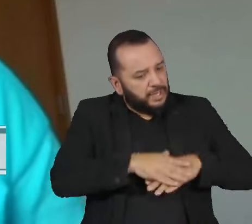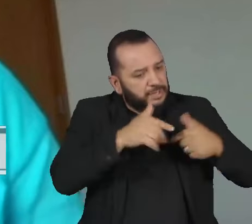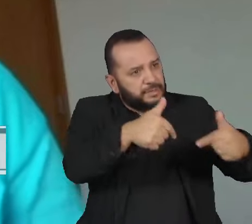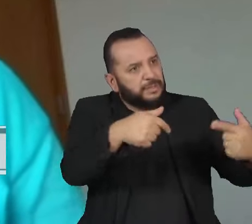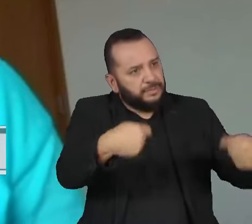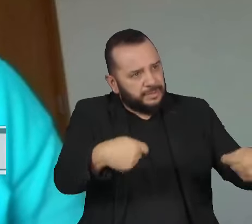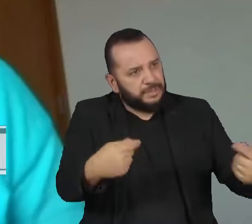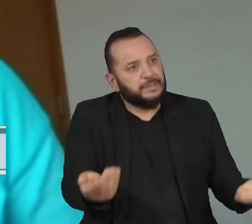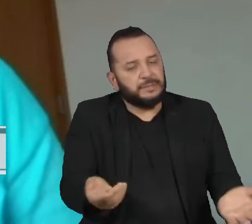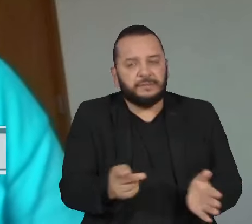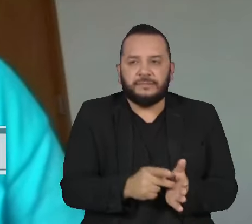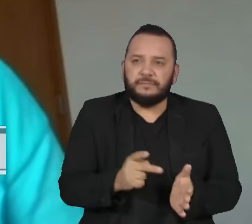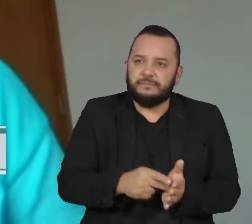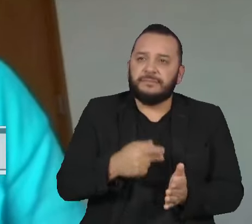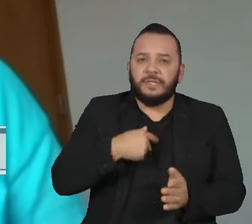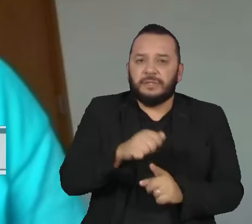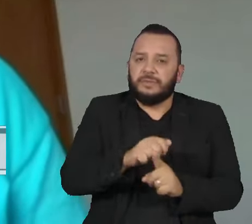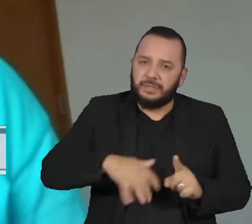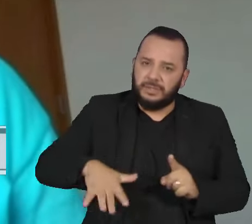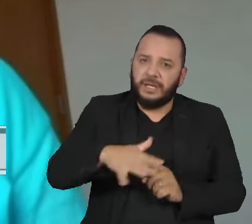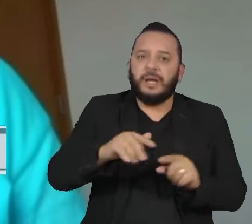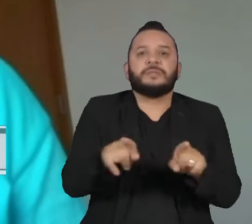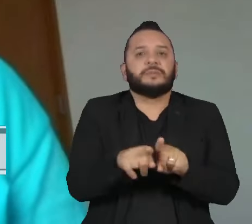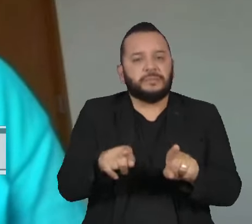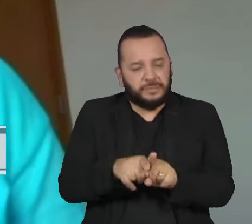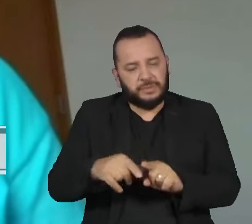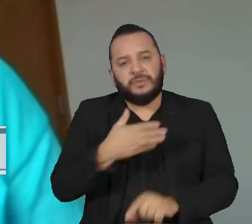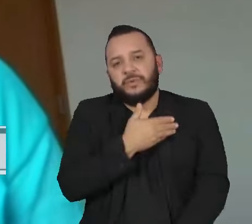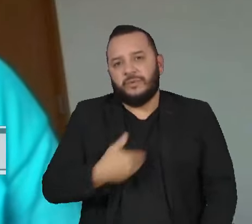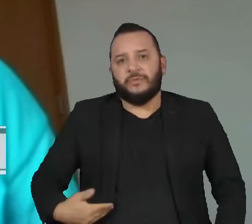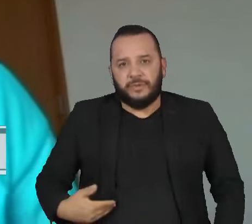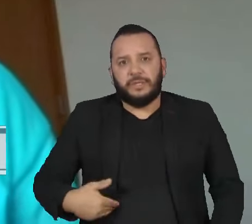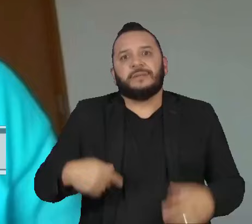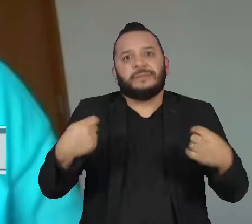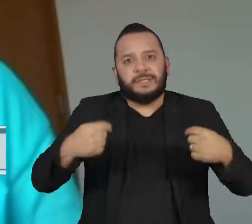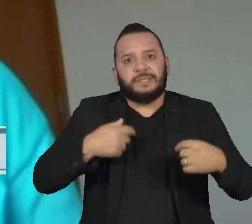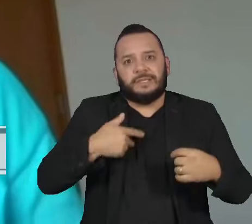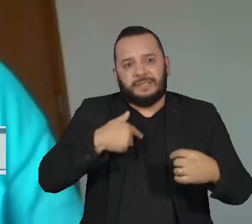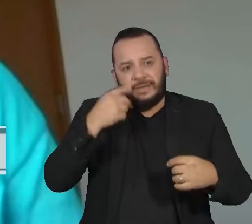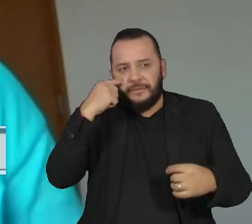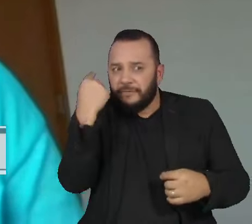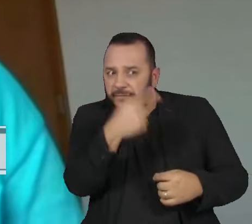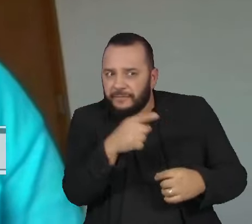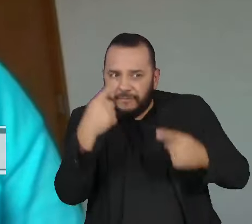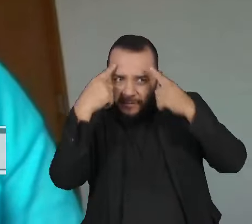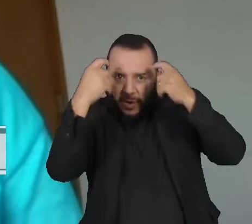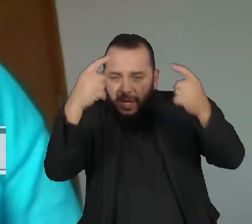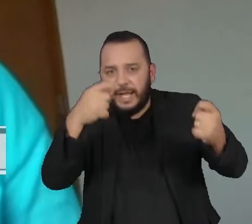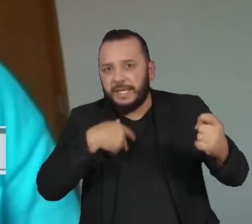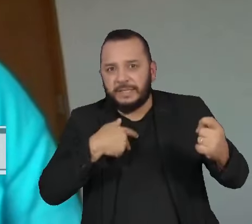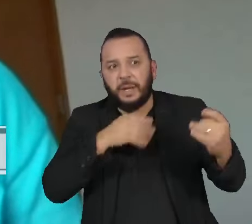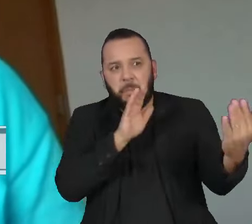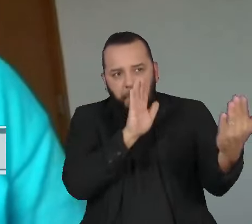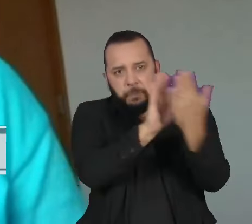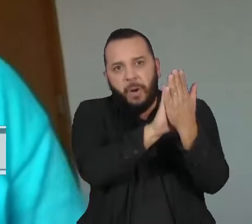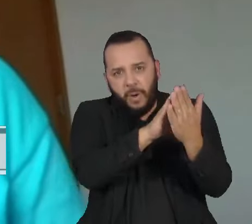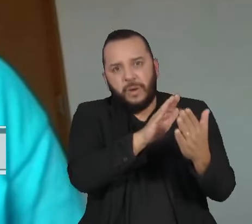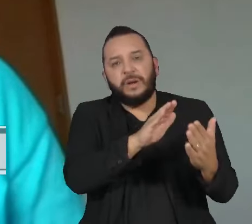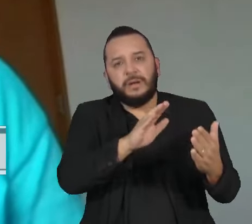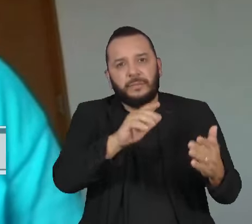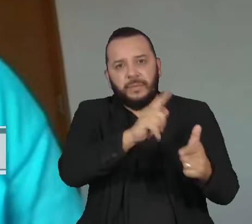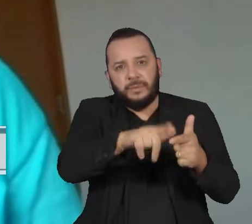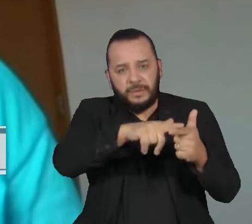e nos convoca, enquanto sociedade, enquanto governo, a olhar e enfrentar essa realidade. E aqui a gente está falando de responsabilidades